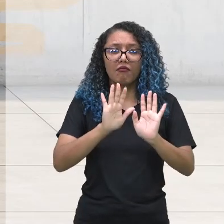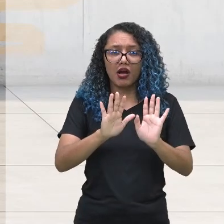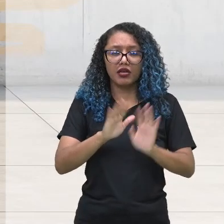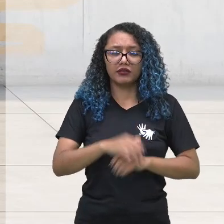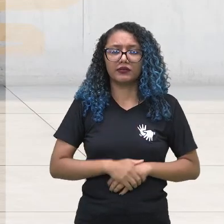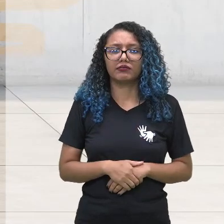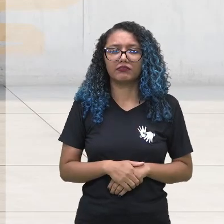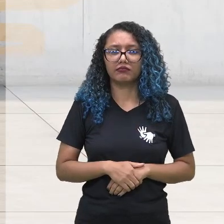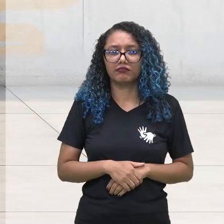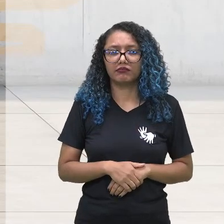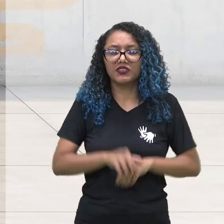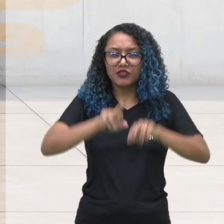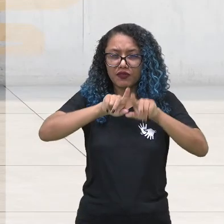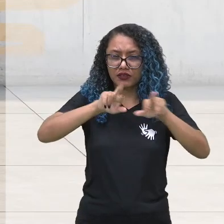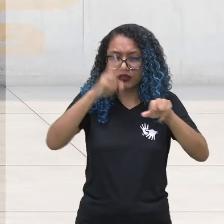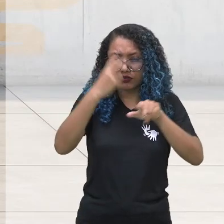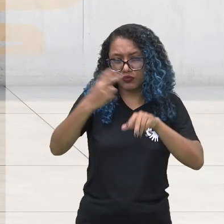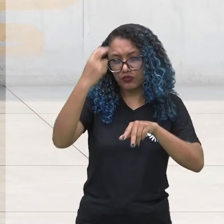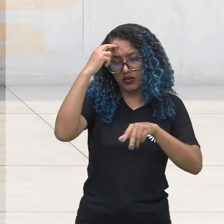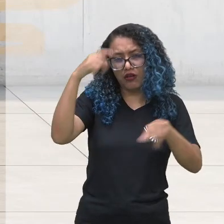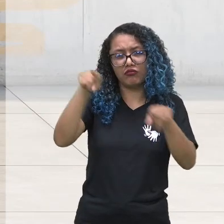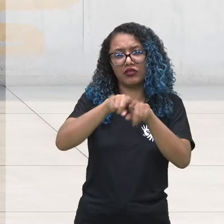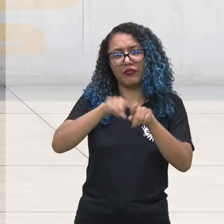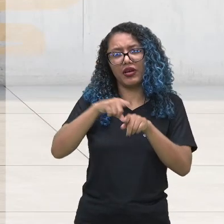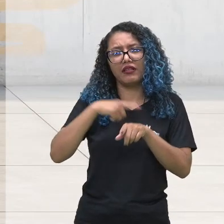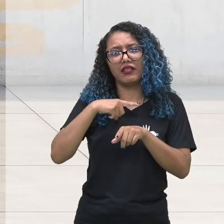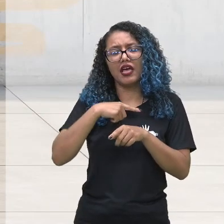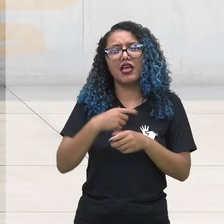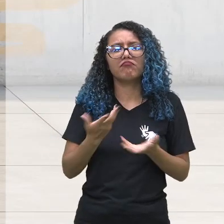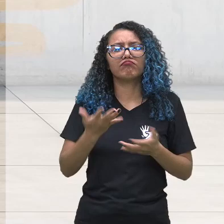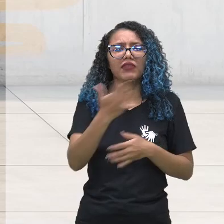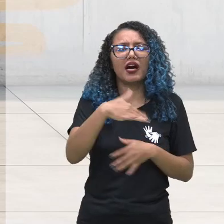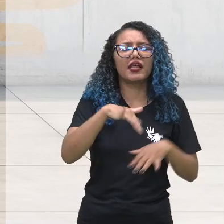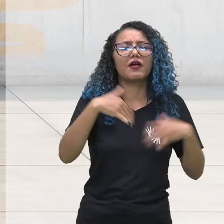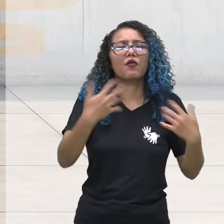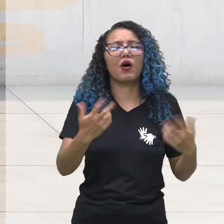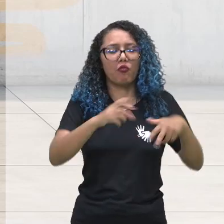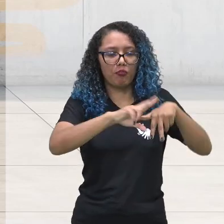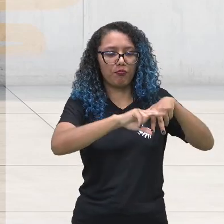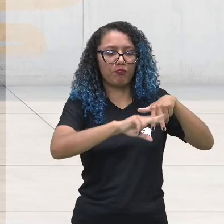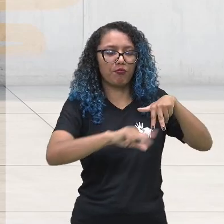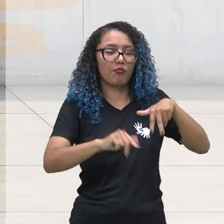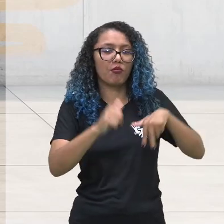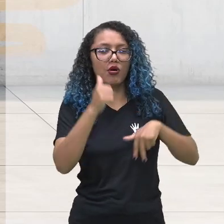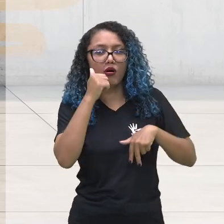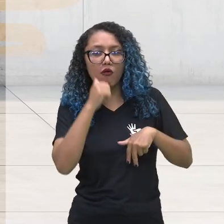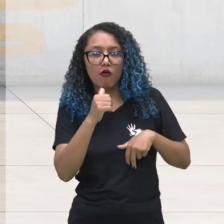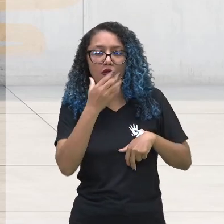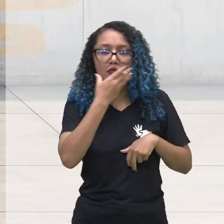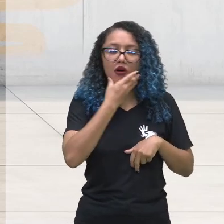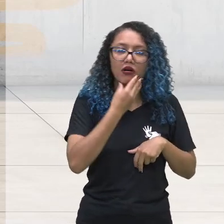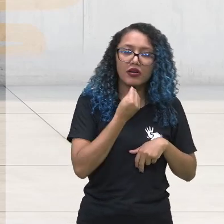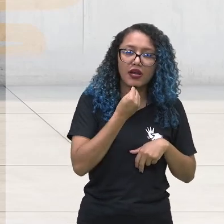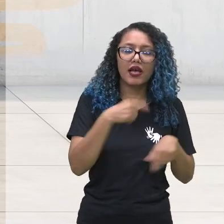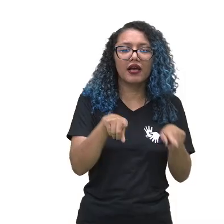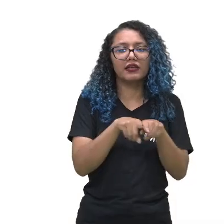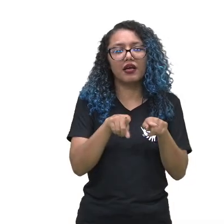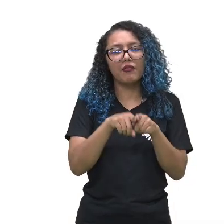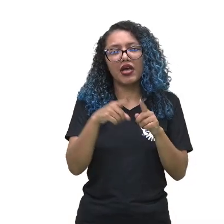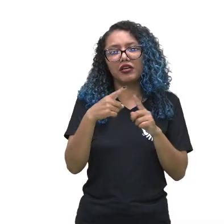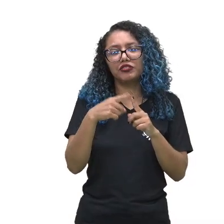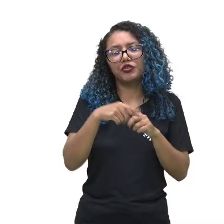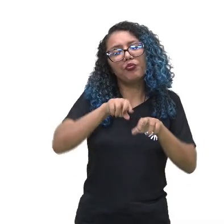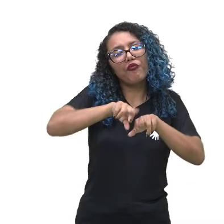cultural ela se apresenta também na questão de gênero. Homens, mulheres e as formas de se